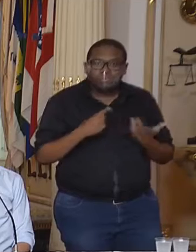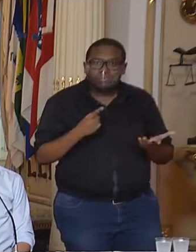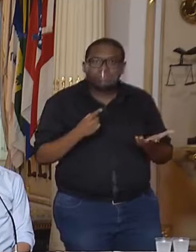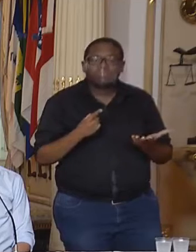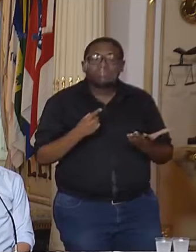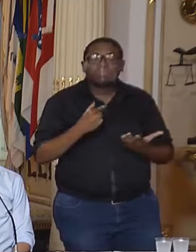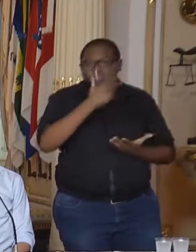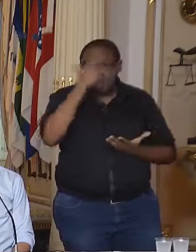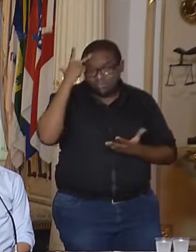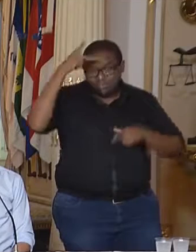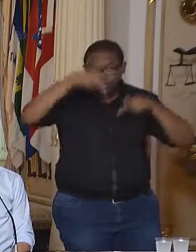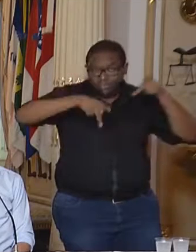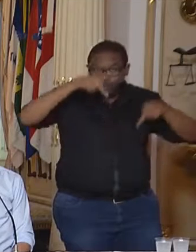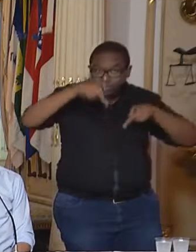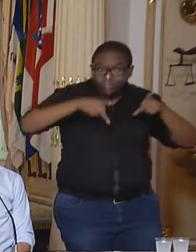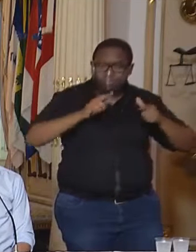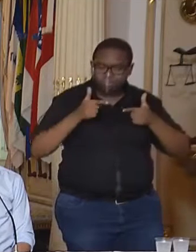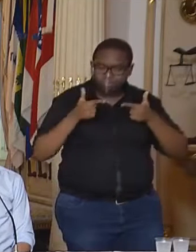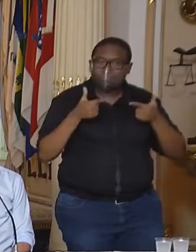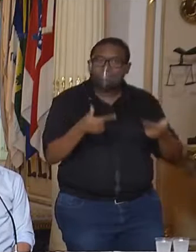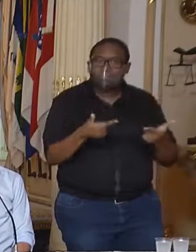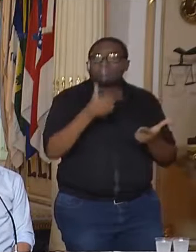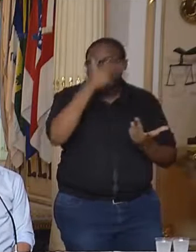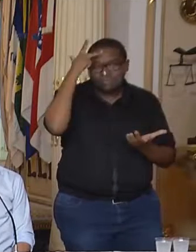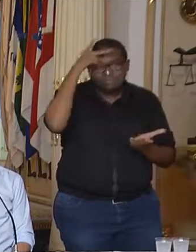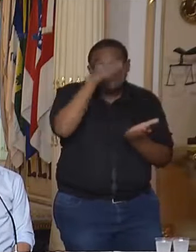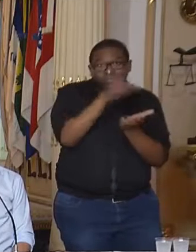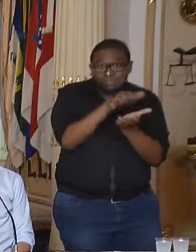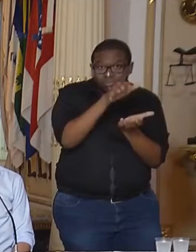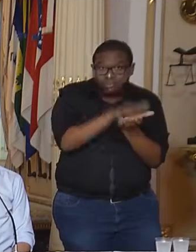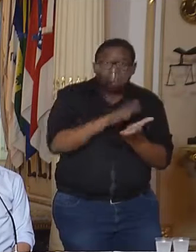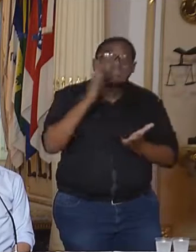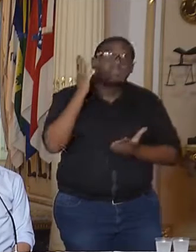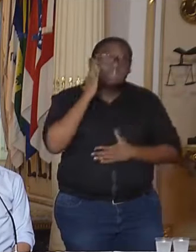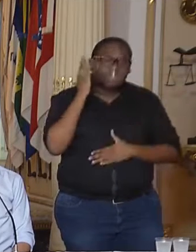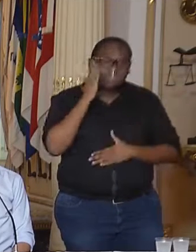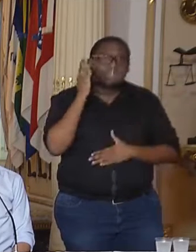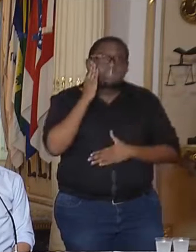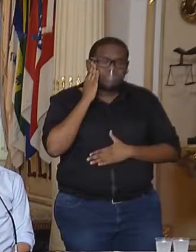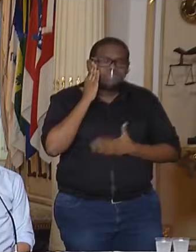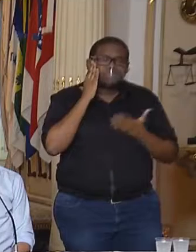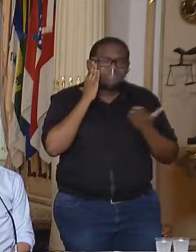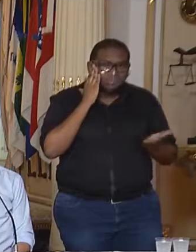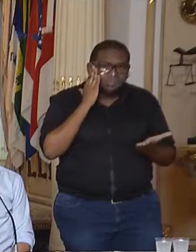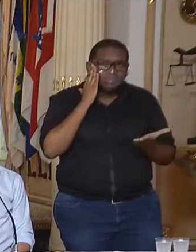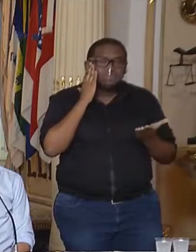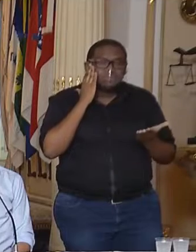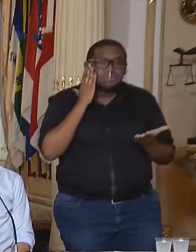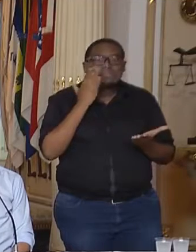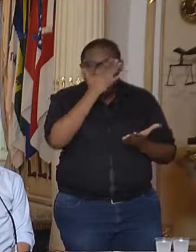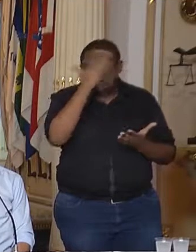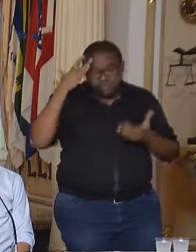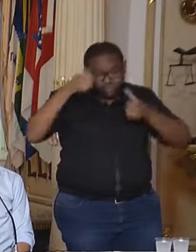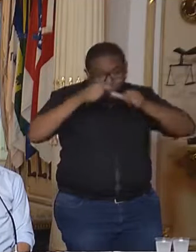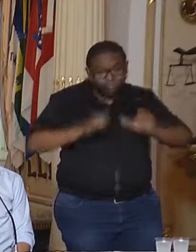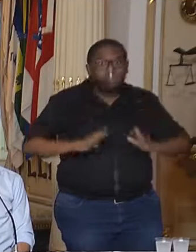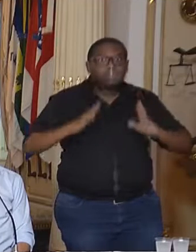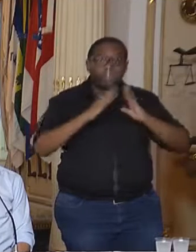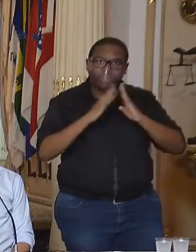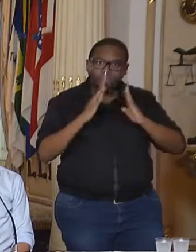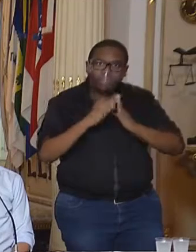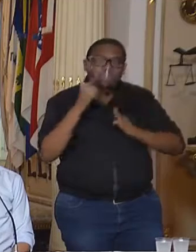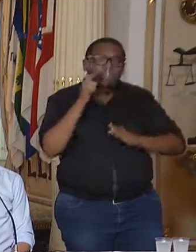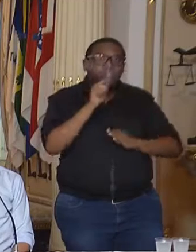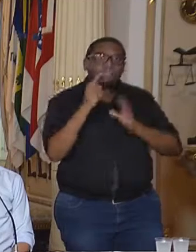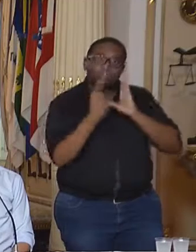pela população, pelos pernambucanos, que entenderam o recado e, quando puderam, ficaram em casa e adotaram um